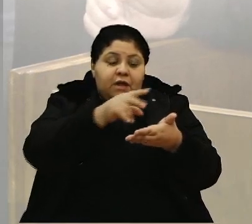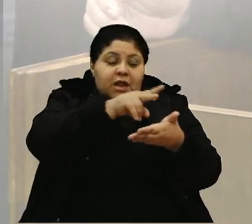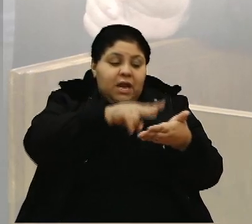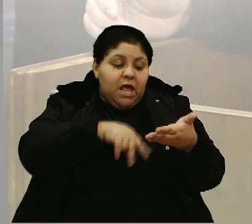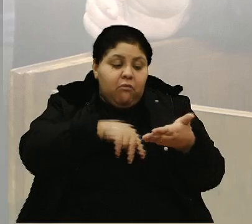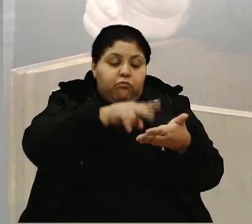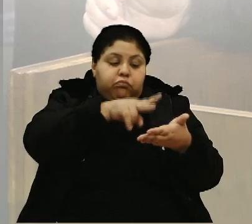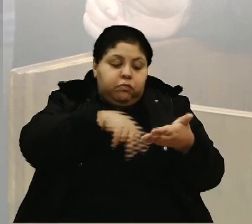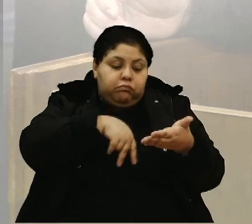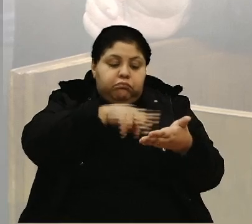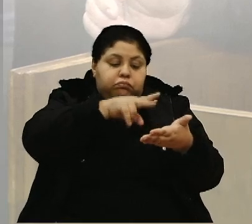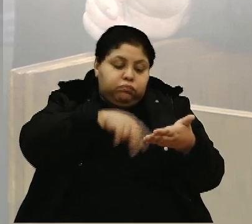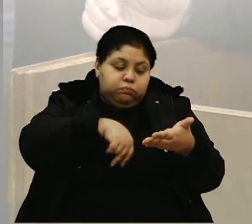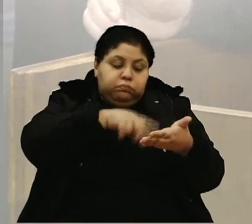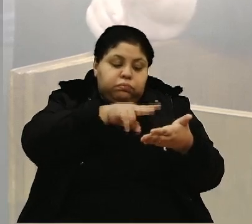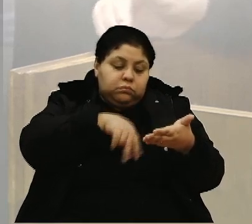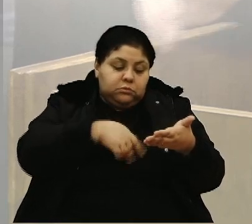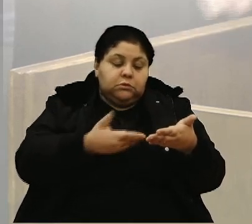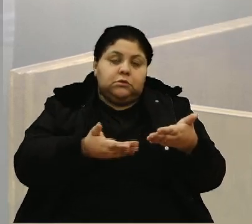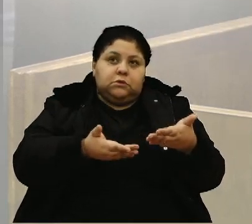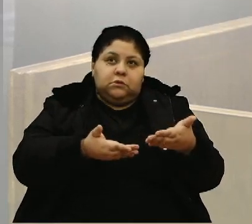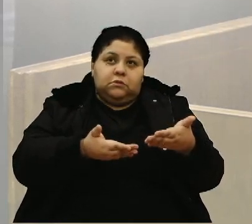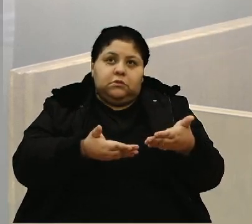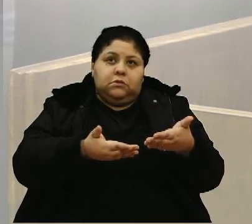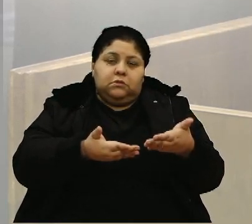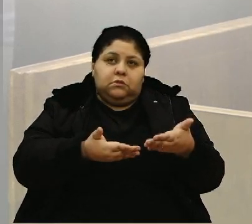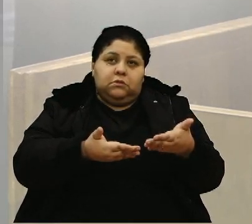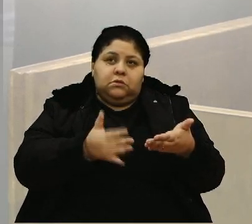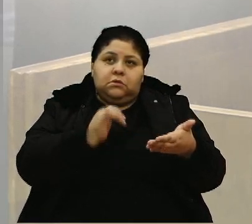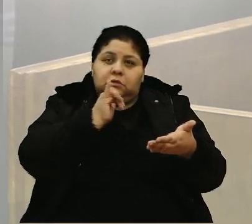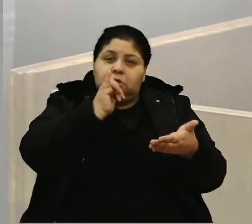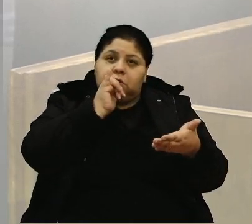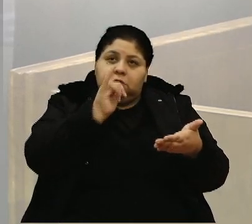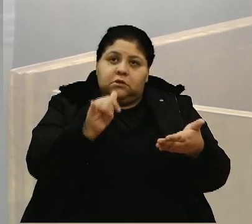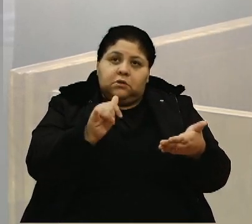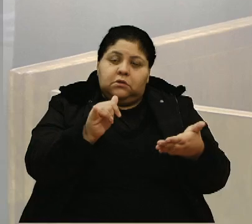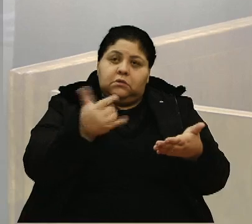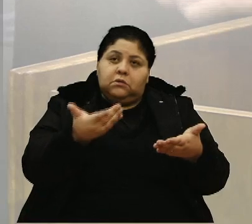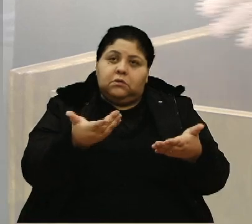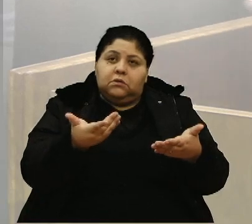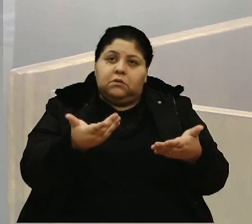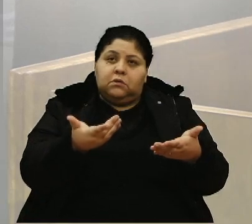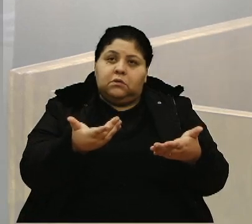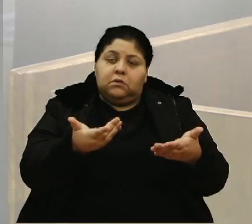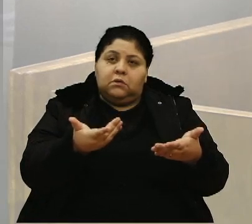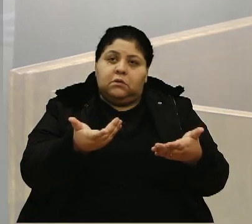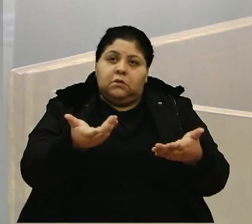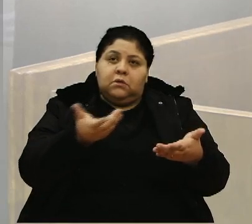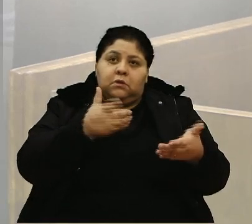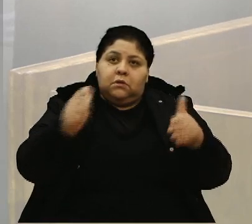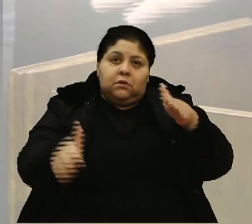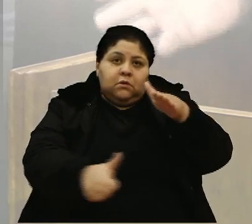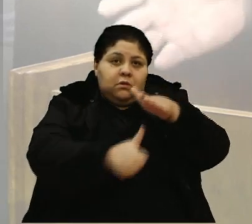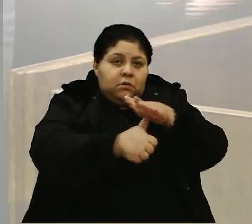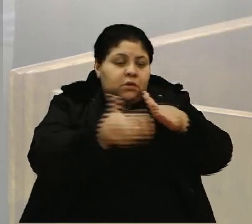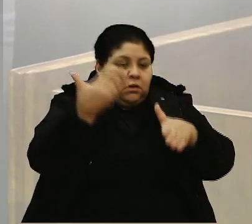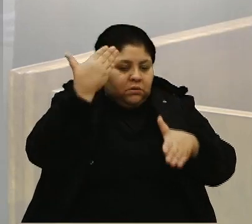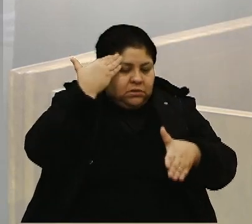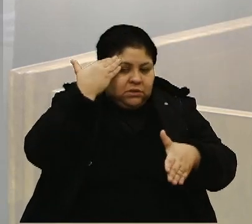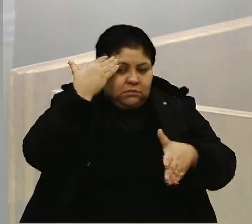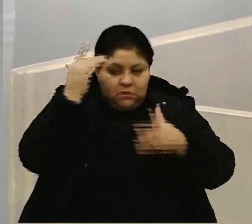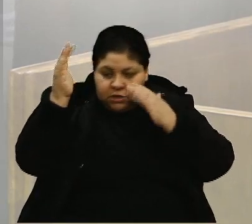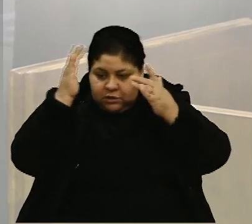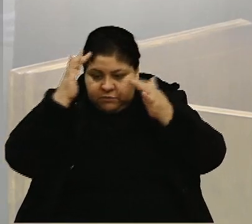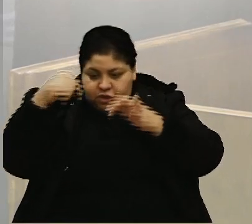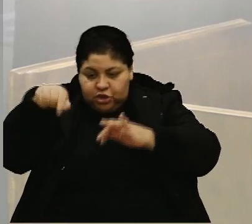reler ela, que diz uma parte ali, olha, se quem é reitor não está sabendo, imagina nós que